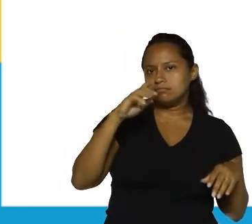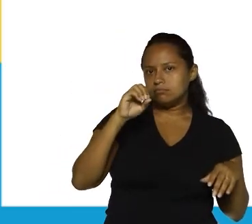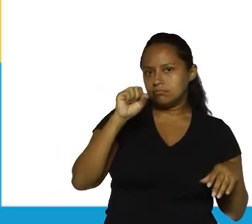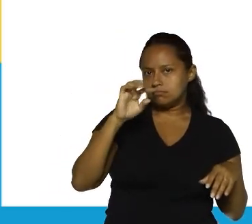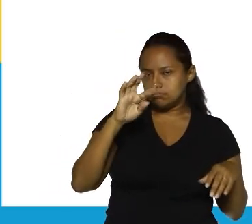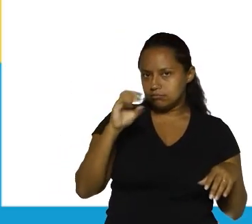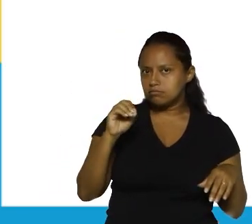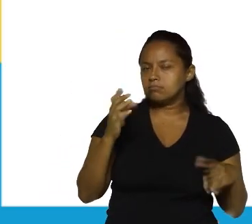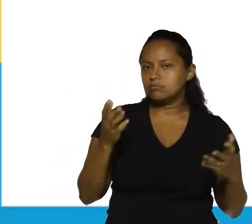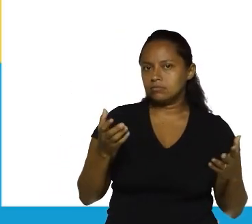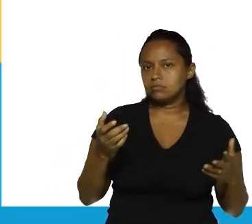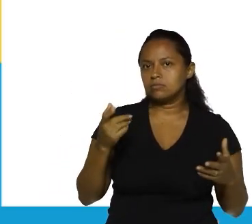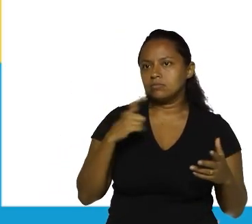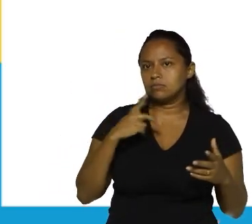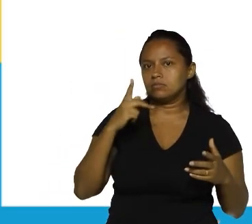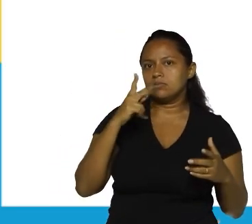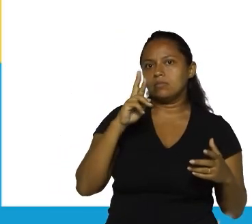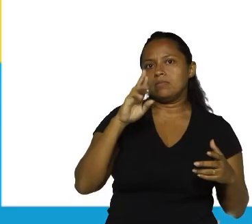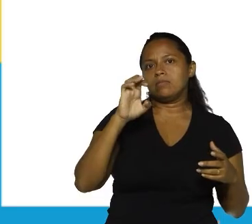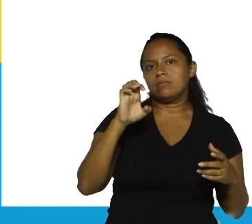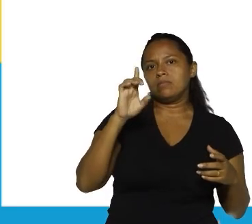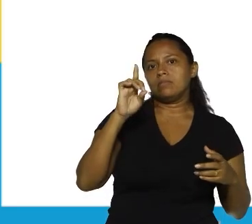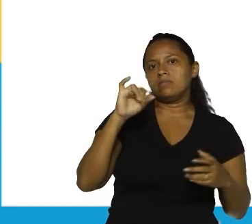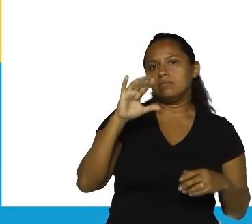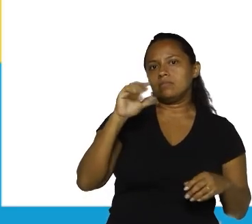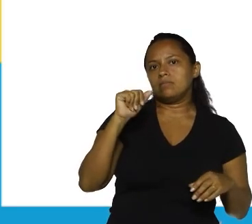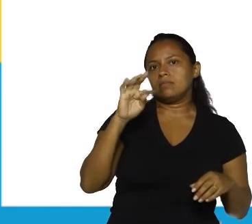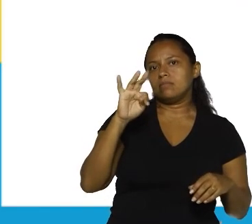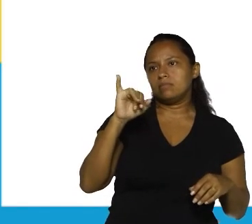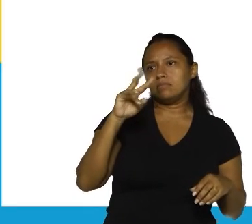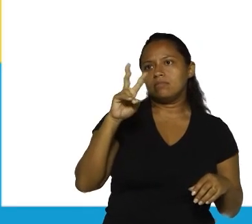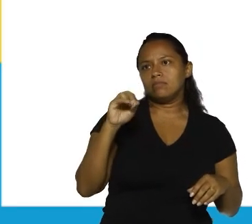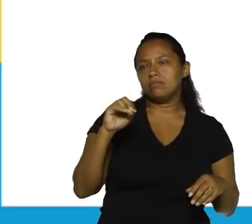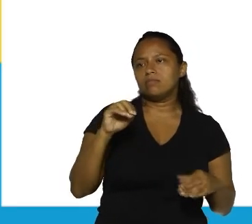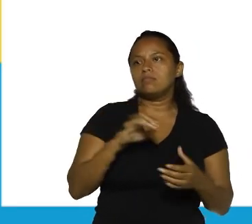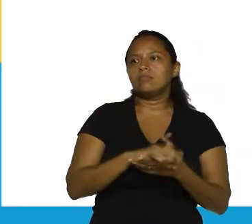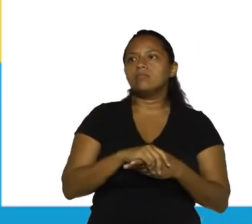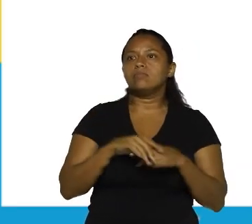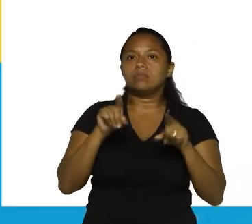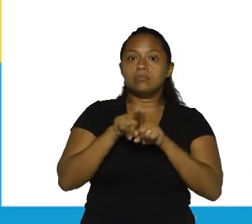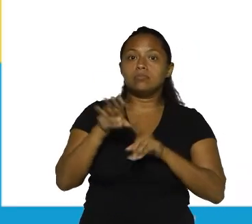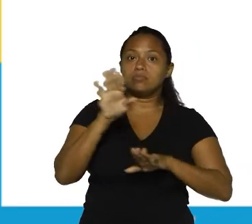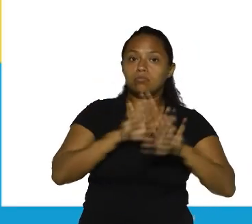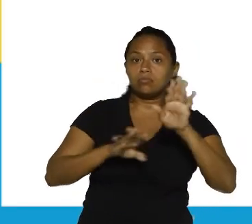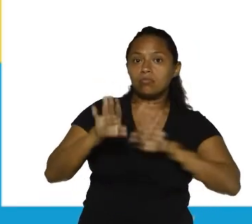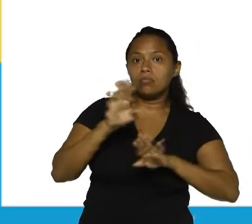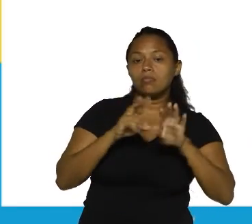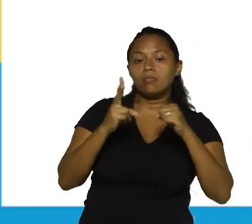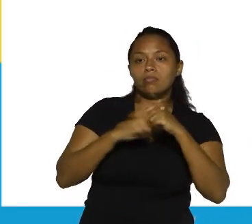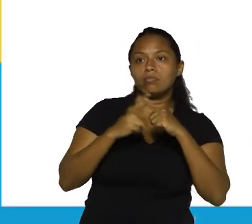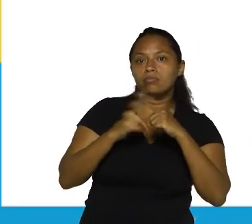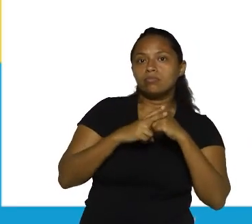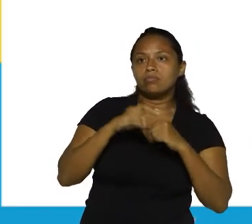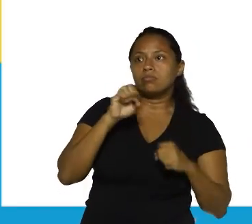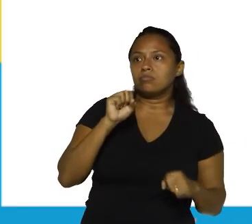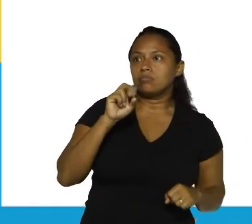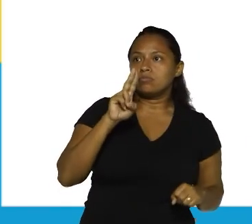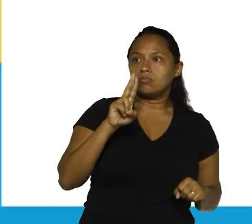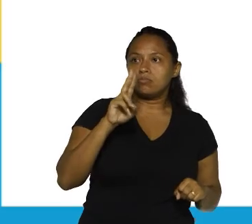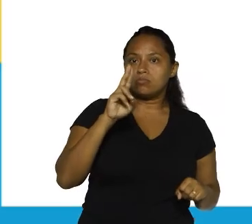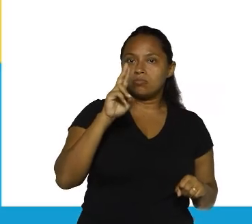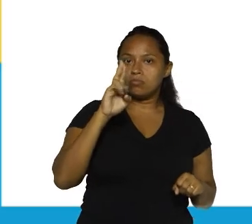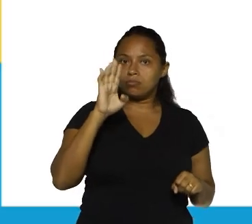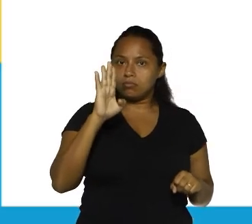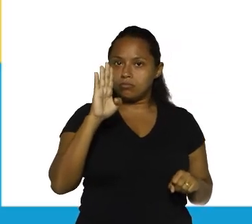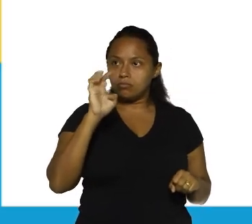predicativo, né? Em forma de oração, período composto. Cuidado também com verbos que são subentendidos, aqui vai ser o